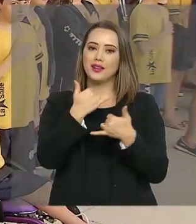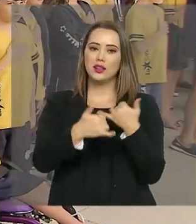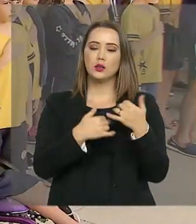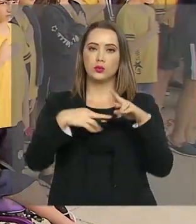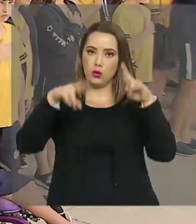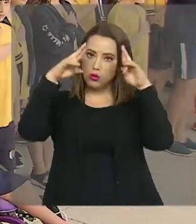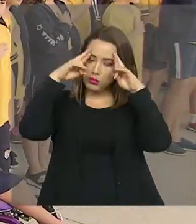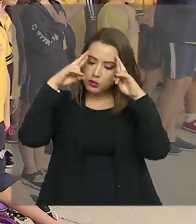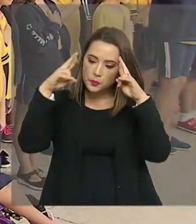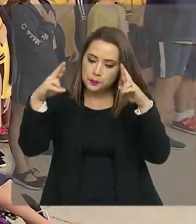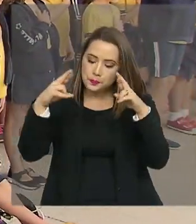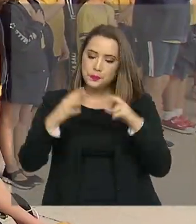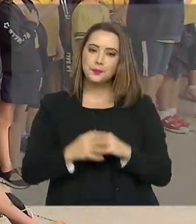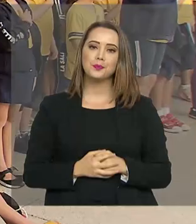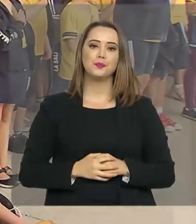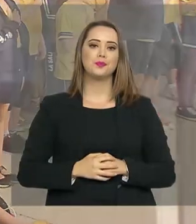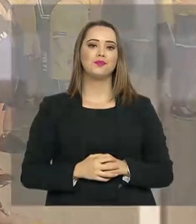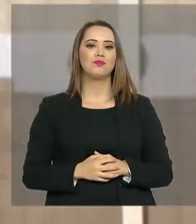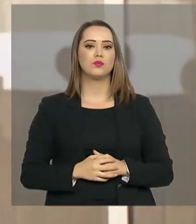respeitosa.